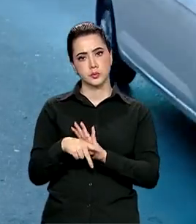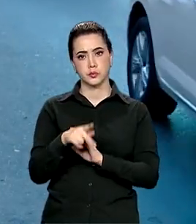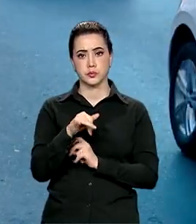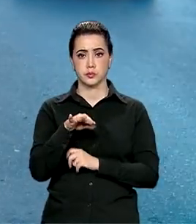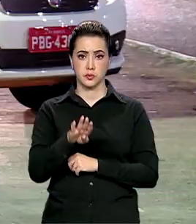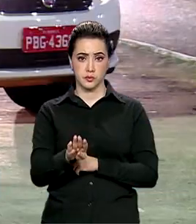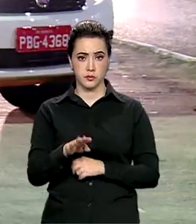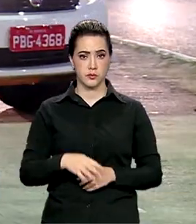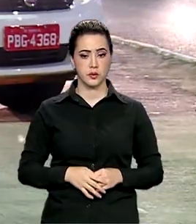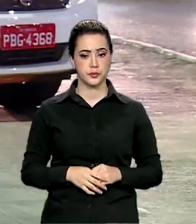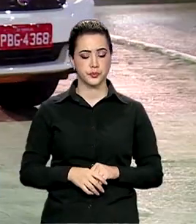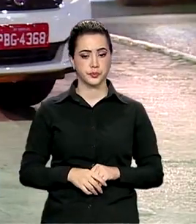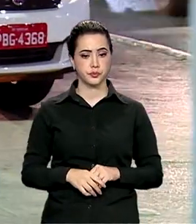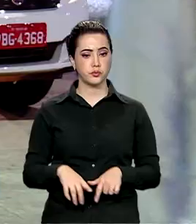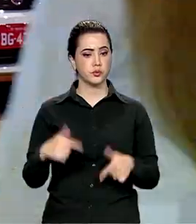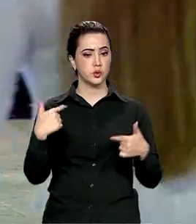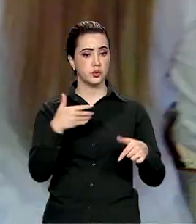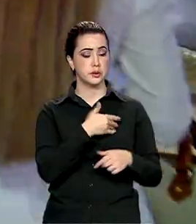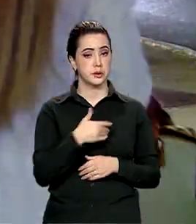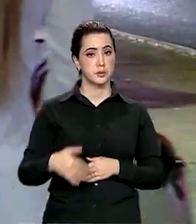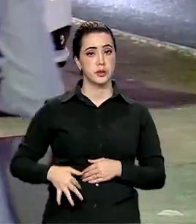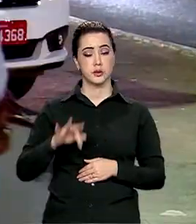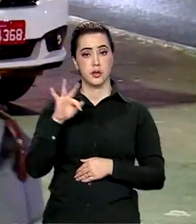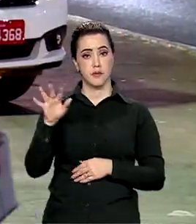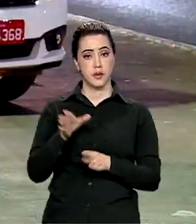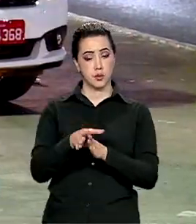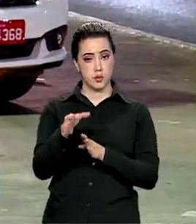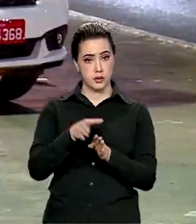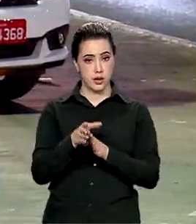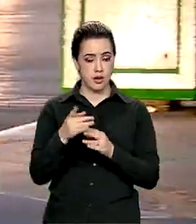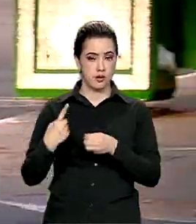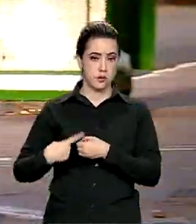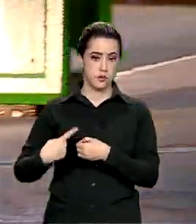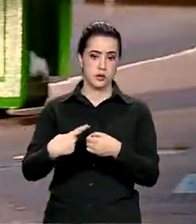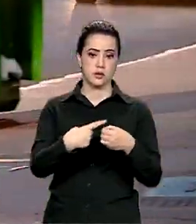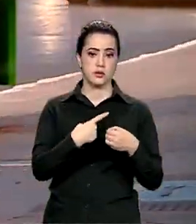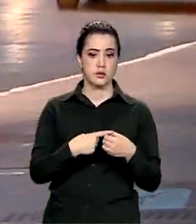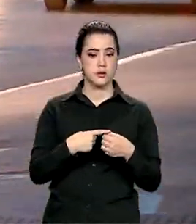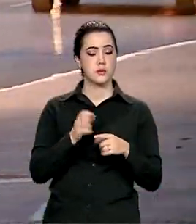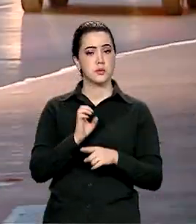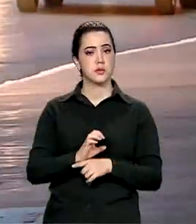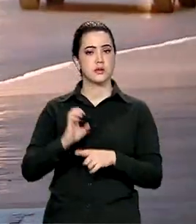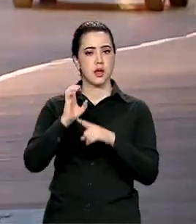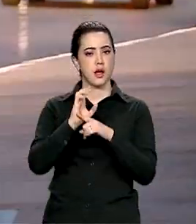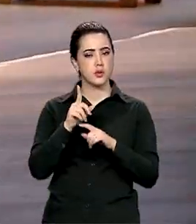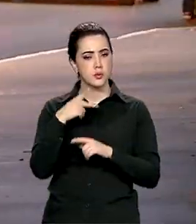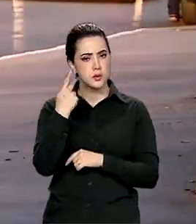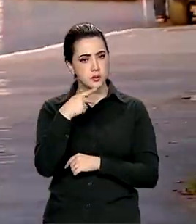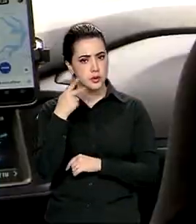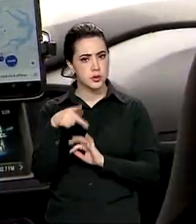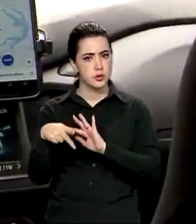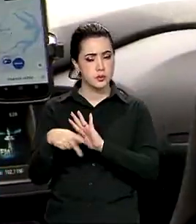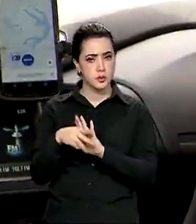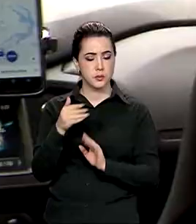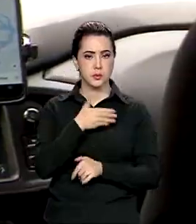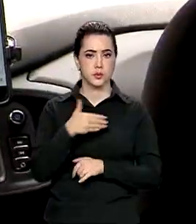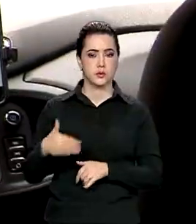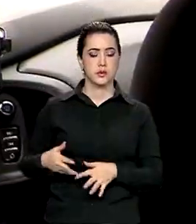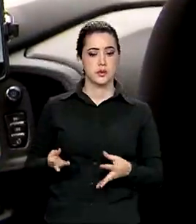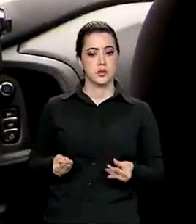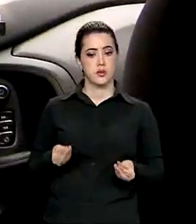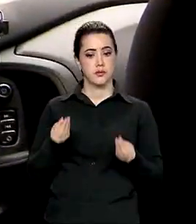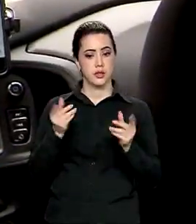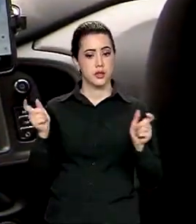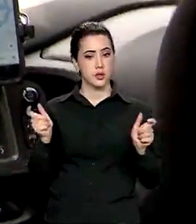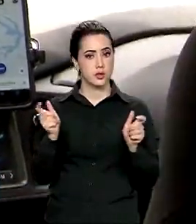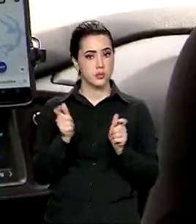internos brutos. O papel do governo federal é orientar os municípios e estados sobre as políticas públicas que garantam a